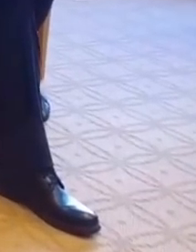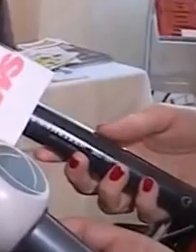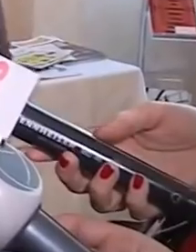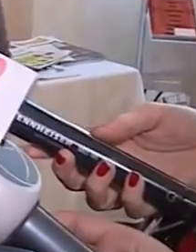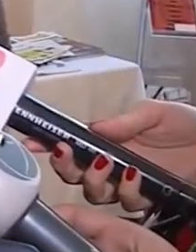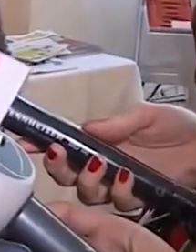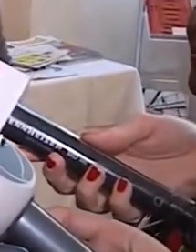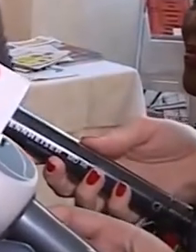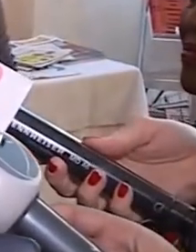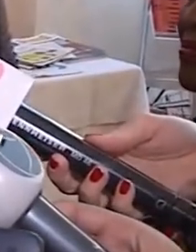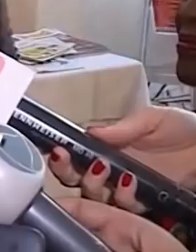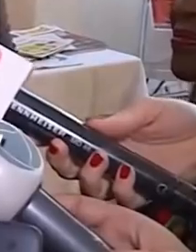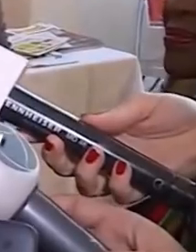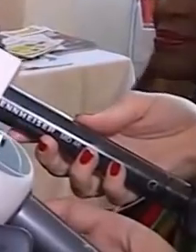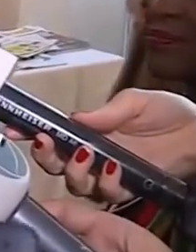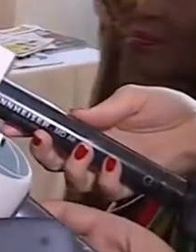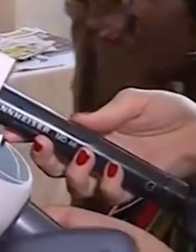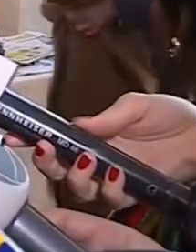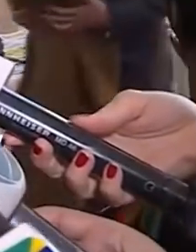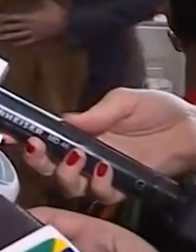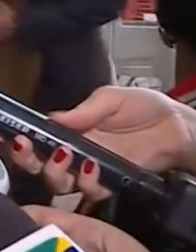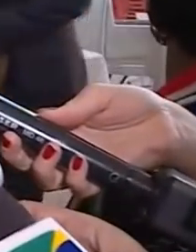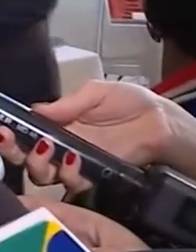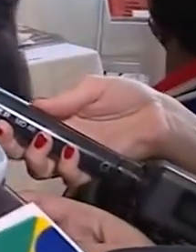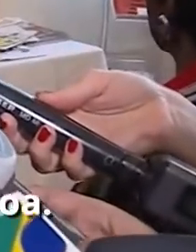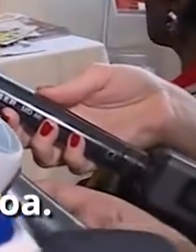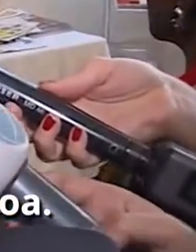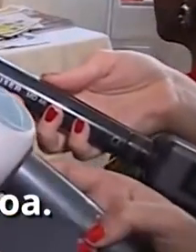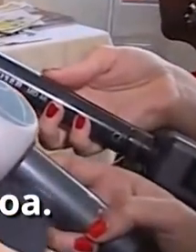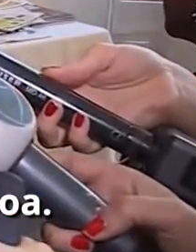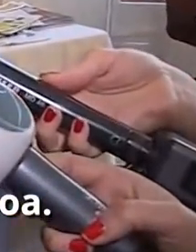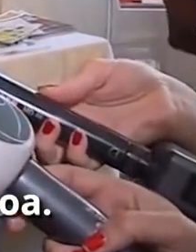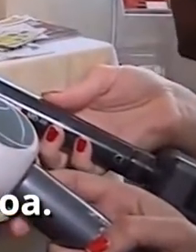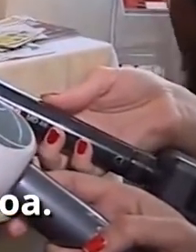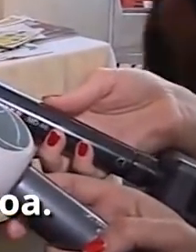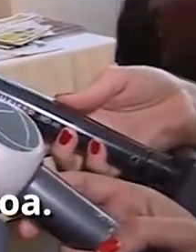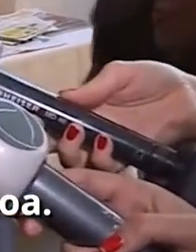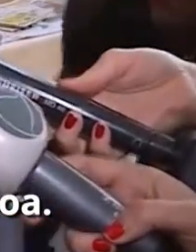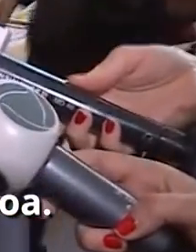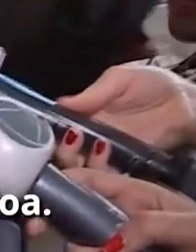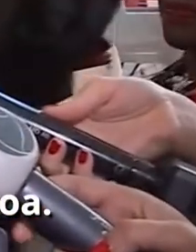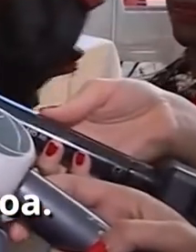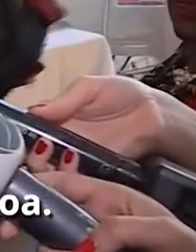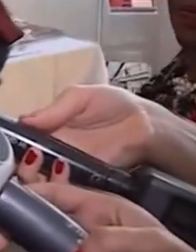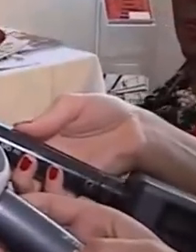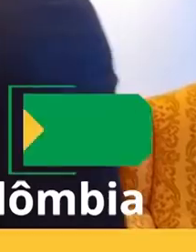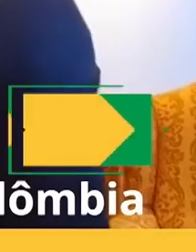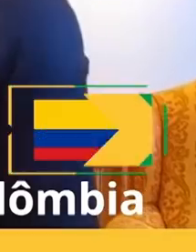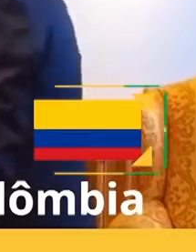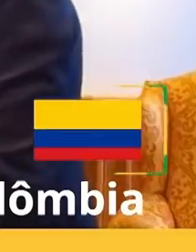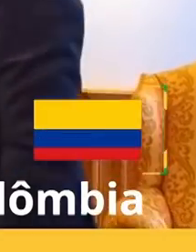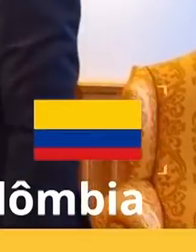Foi um monte de entusiasmo, então tivemos um bom interesse.